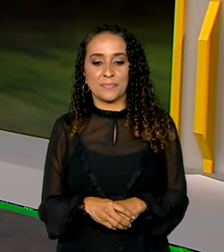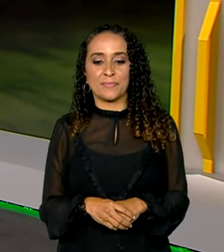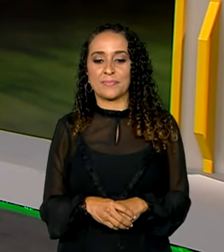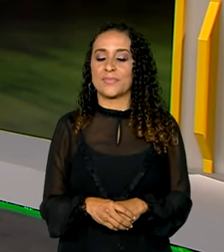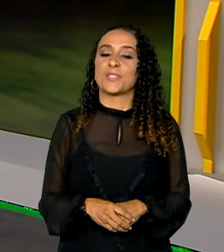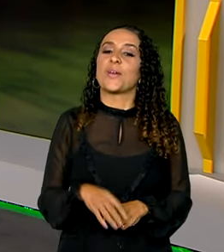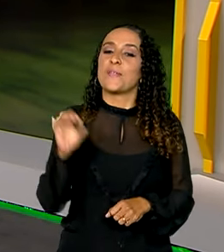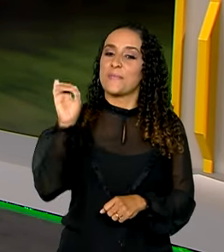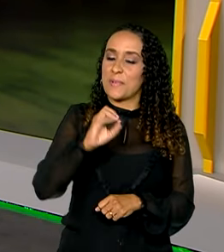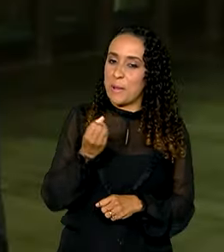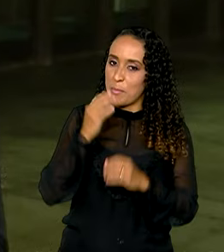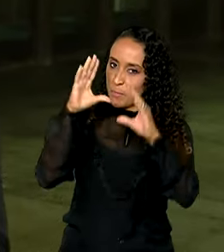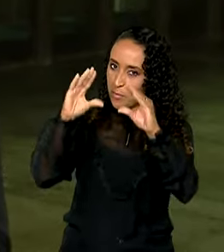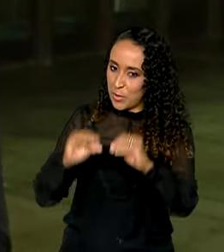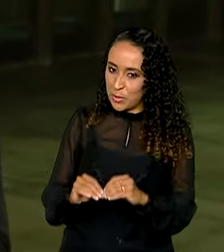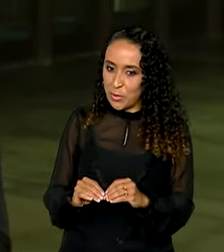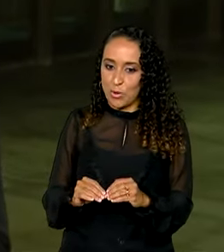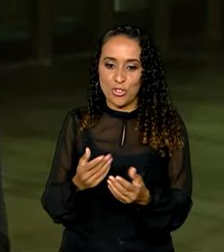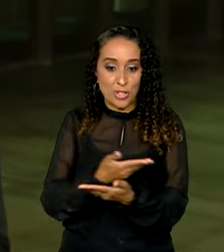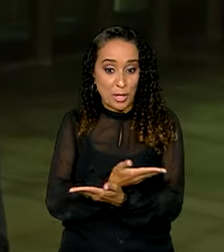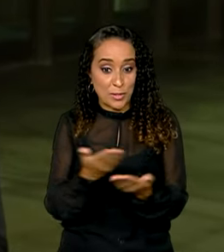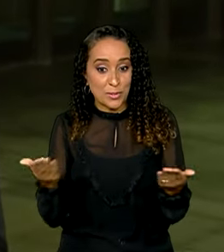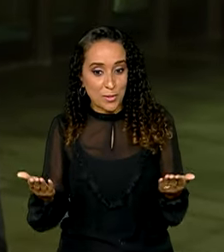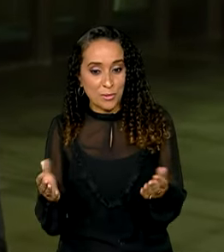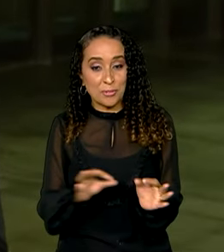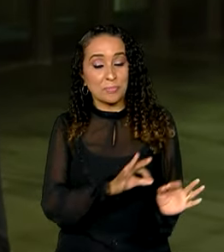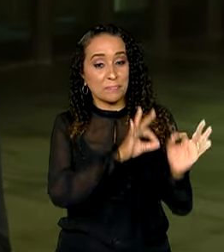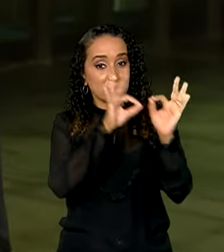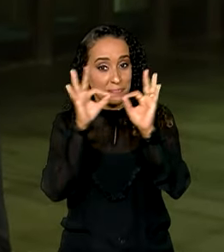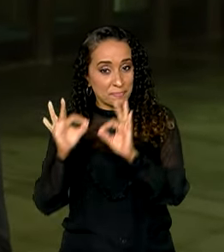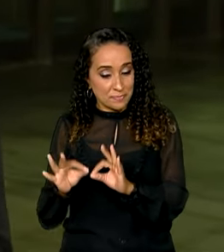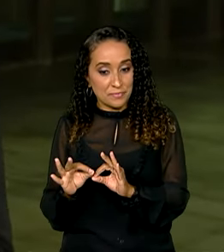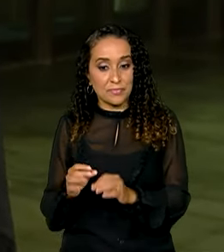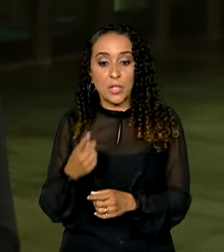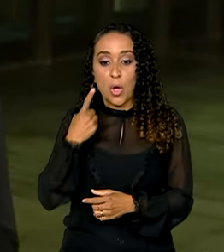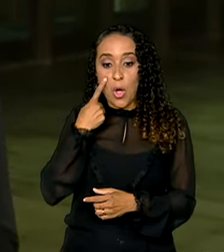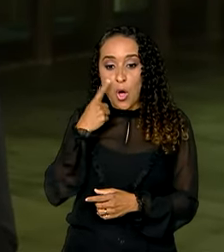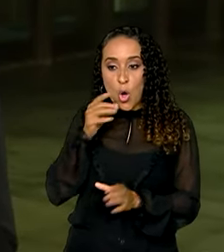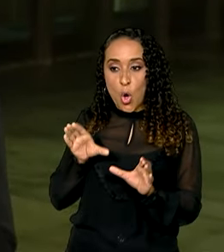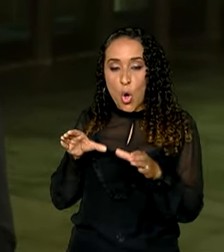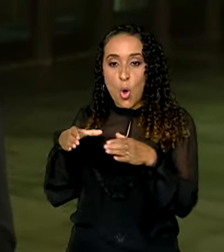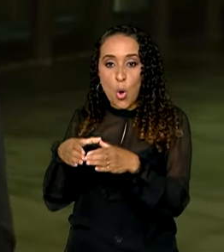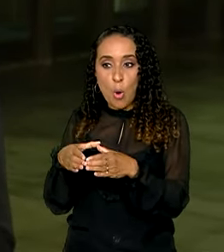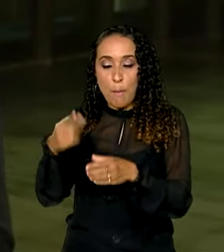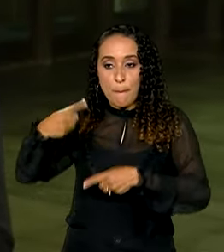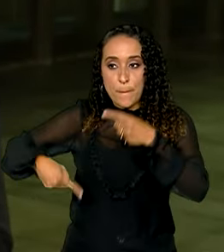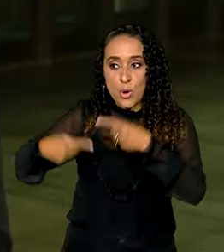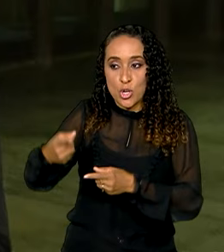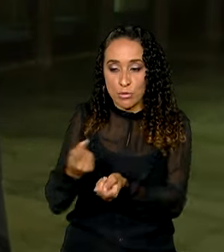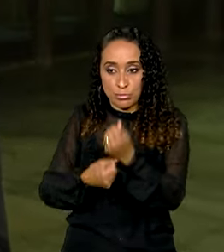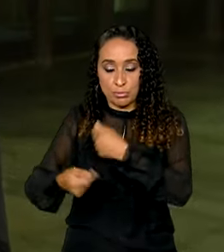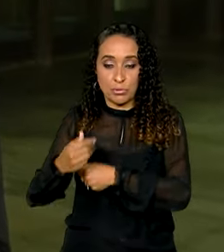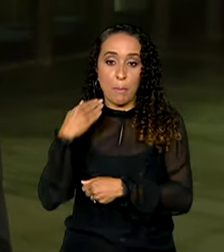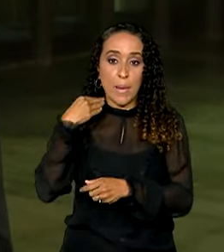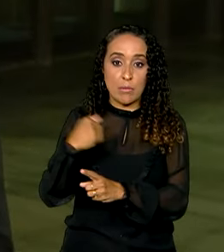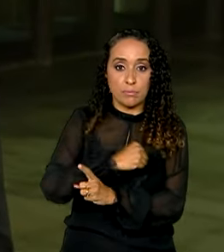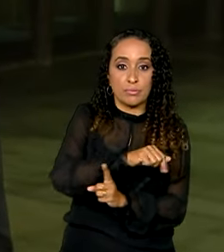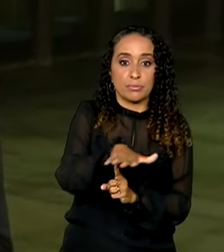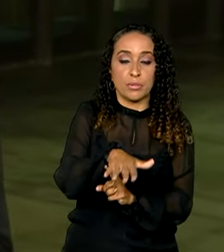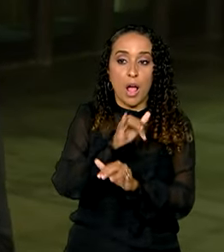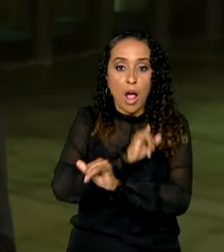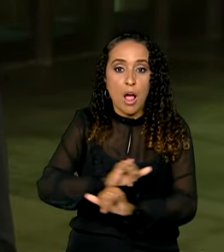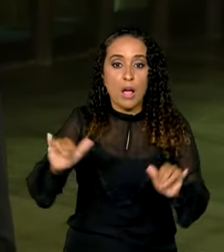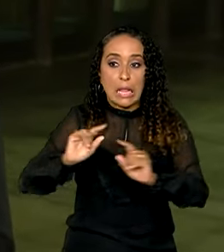Oi, Roberto. Boa noite. Uma boa noite a todos que nos assistem. Olha, o Comitê de Política Monetária do Banco Central anunciou,